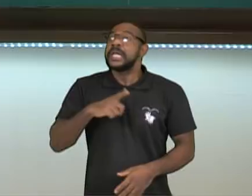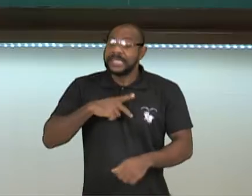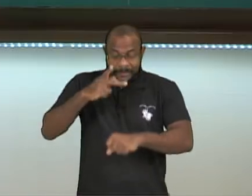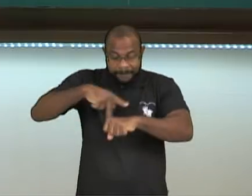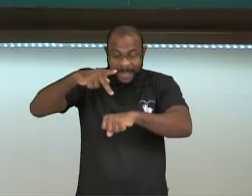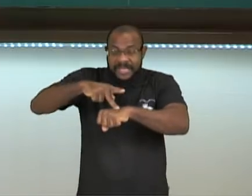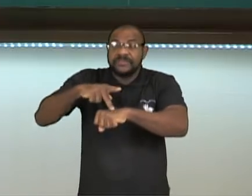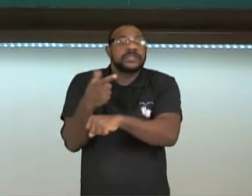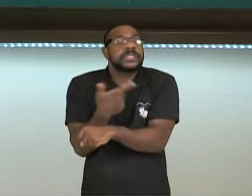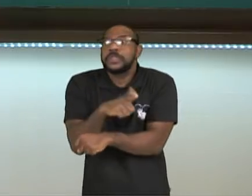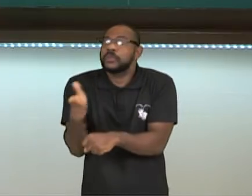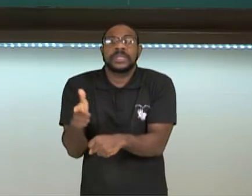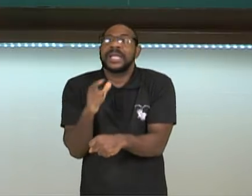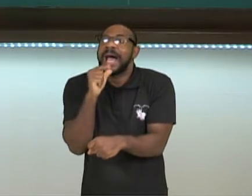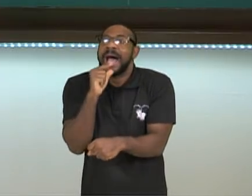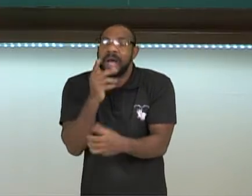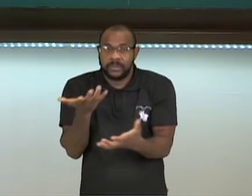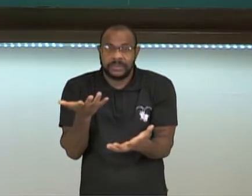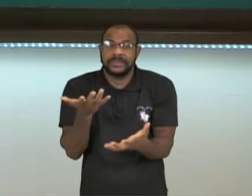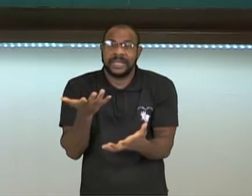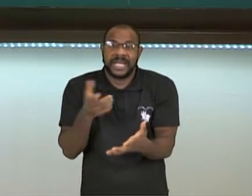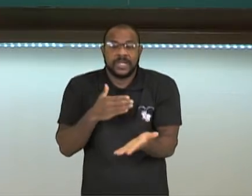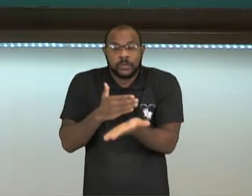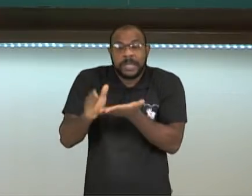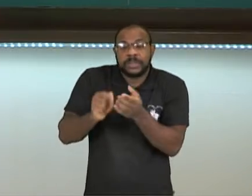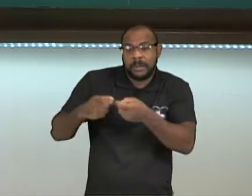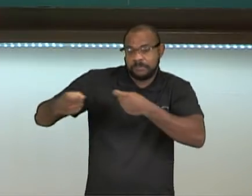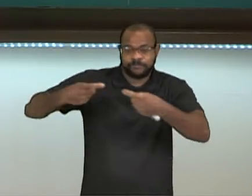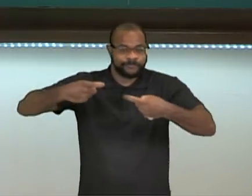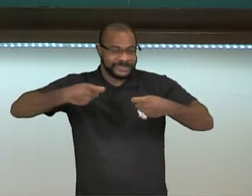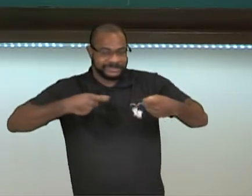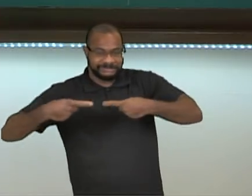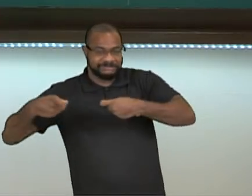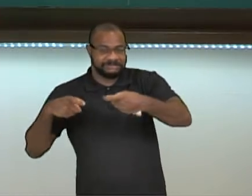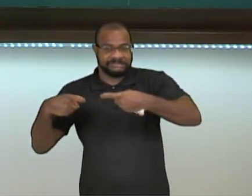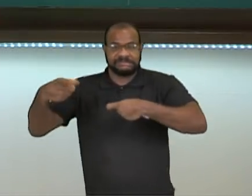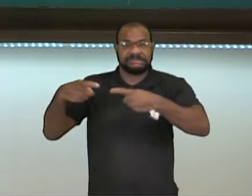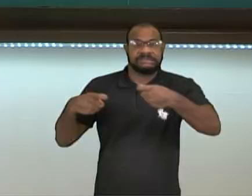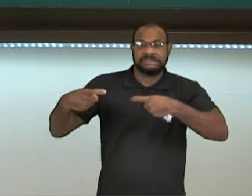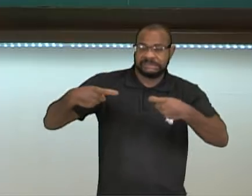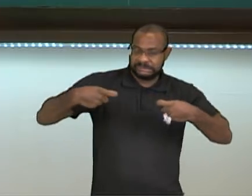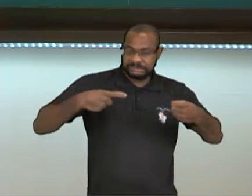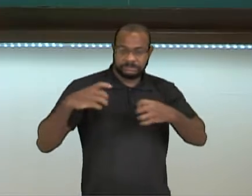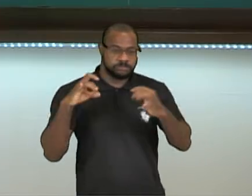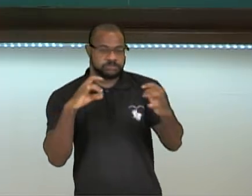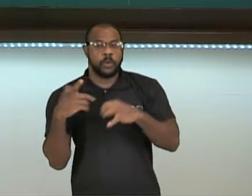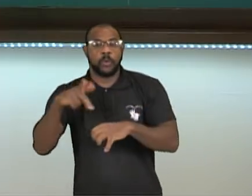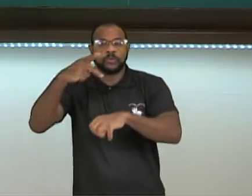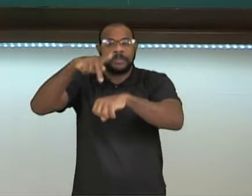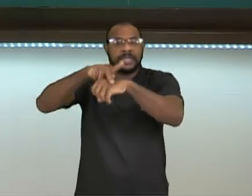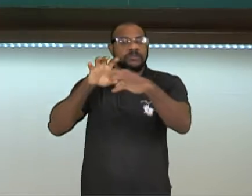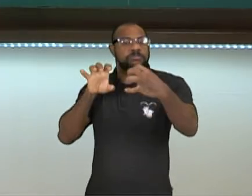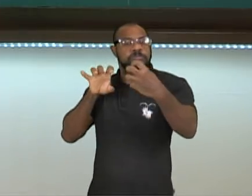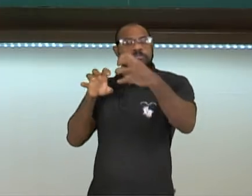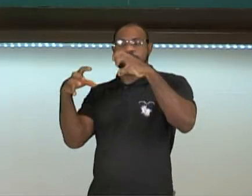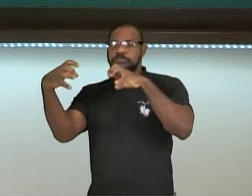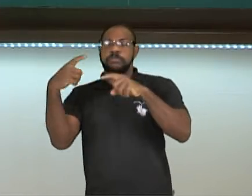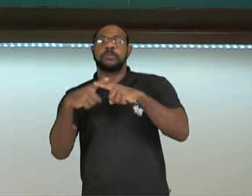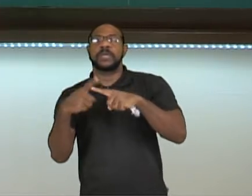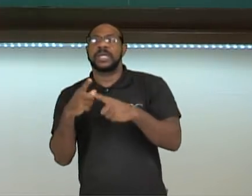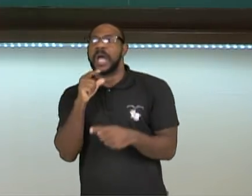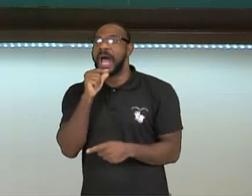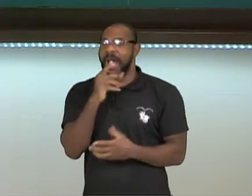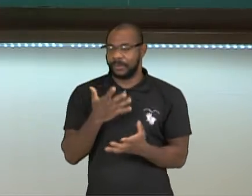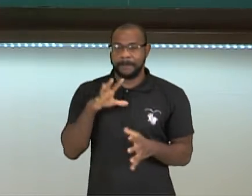que não tem. E daí eles acabam confrontando, brigando com outro país por causa da água.